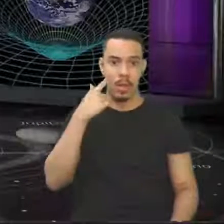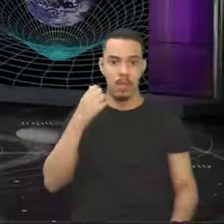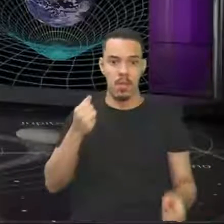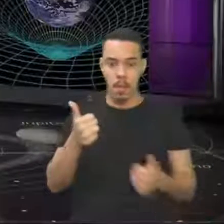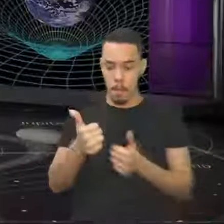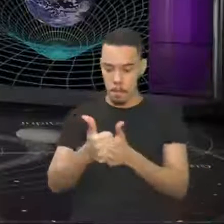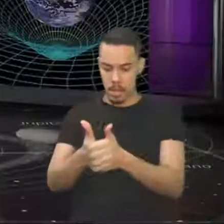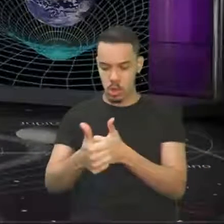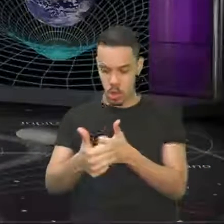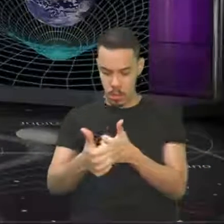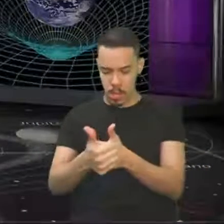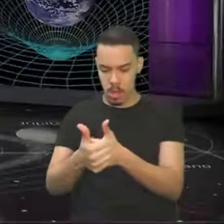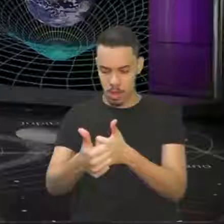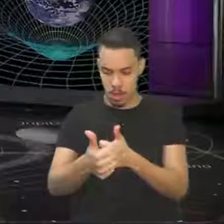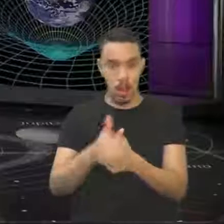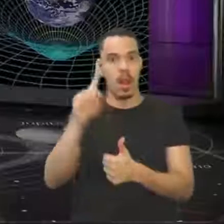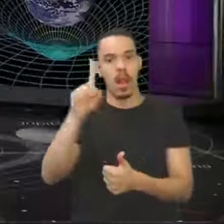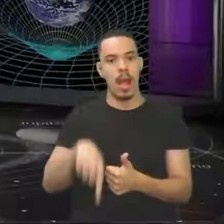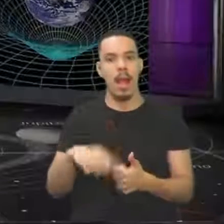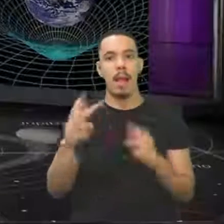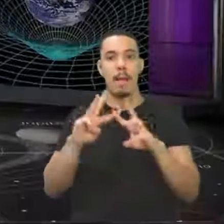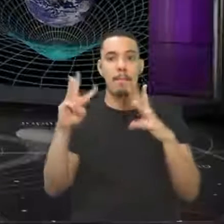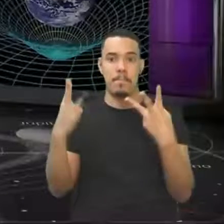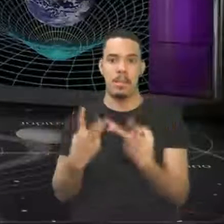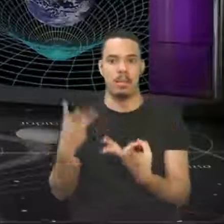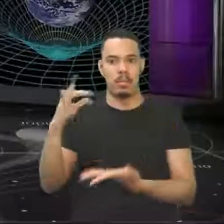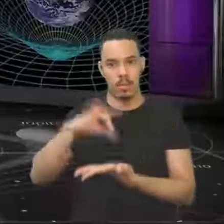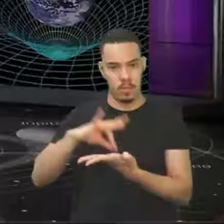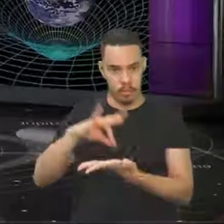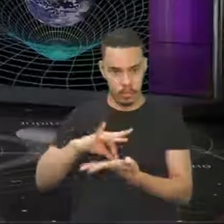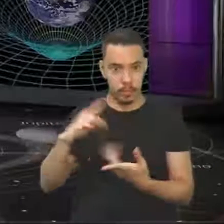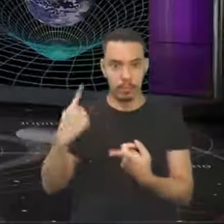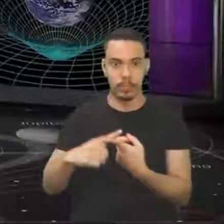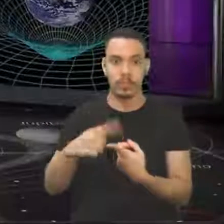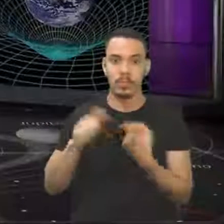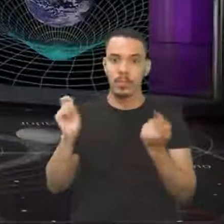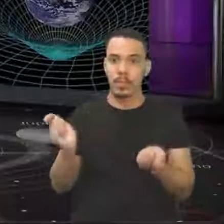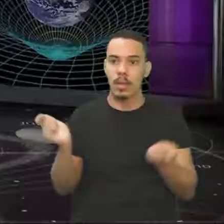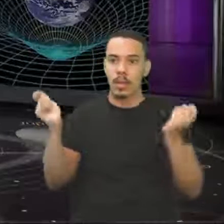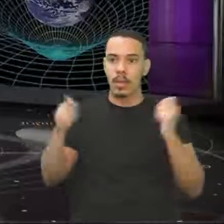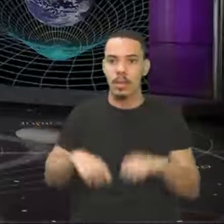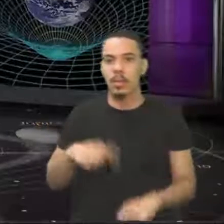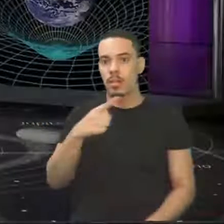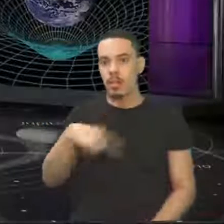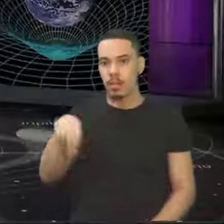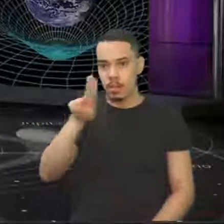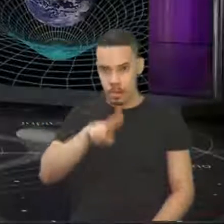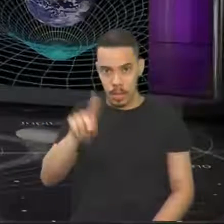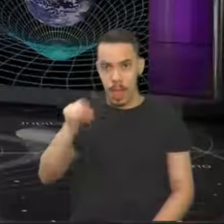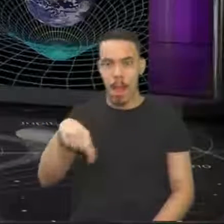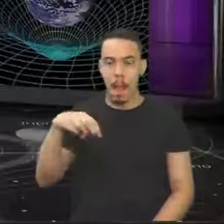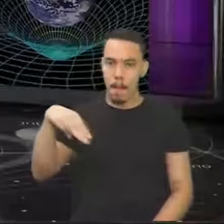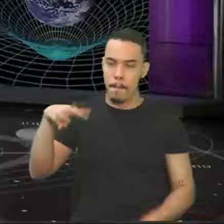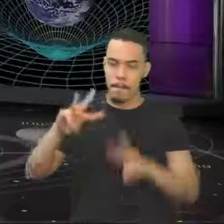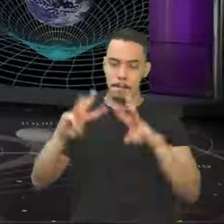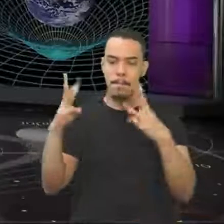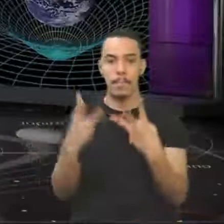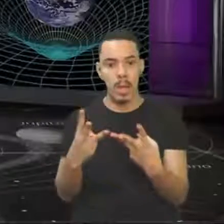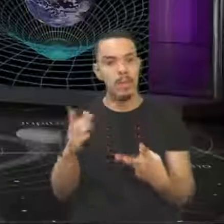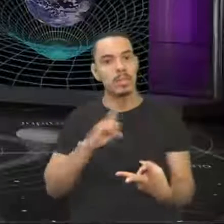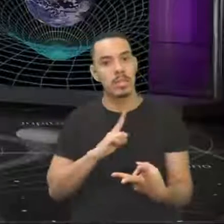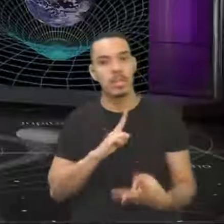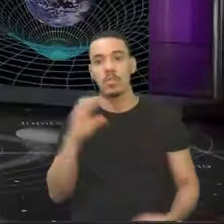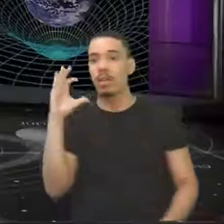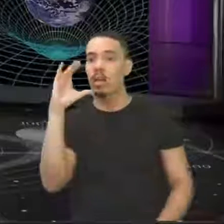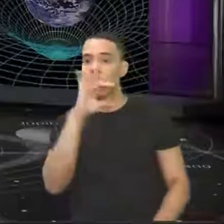é a quantidade de massa, na verdade. O que dá para você dirigir é a massa. Então, se estiver mais